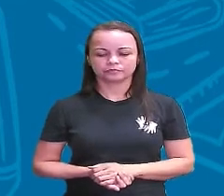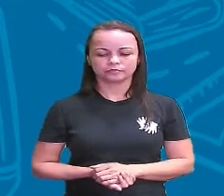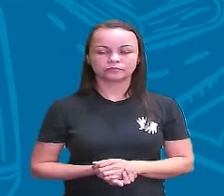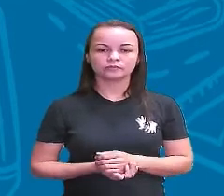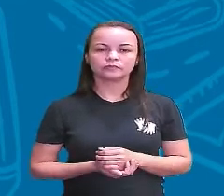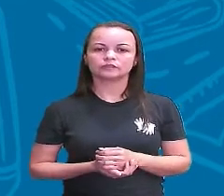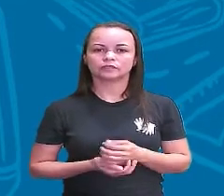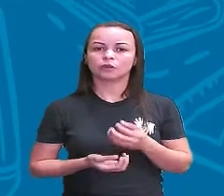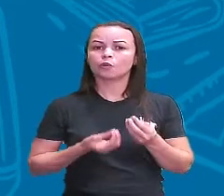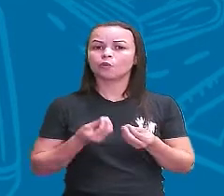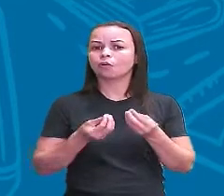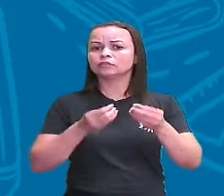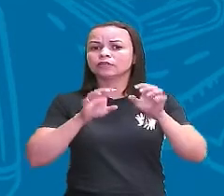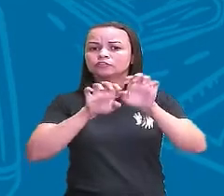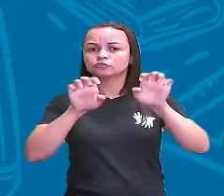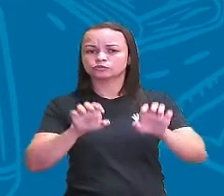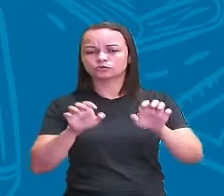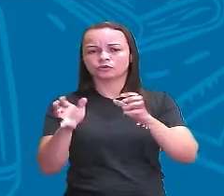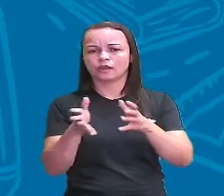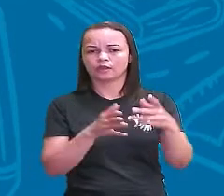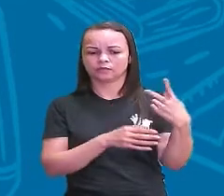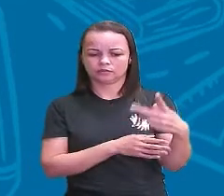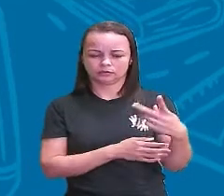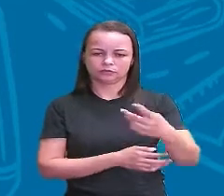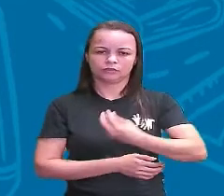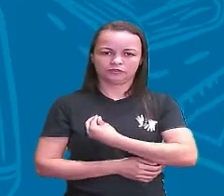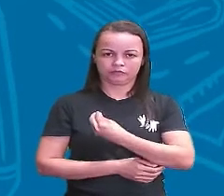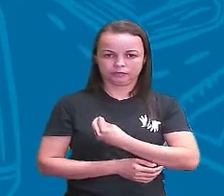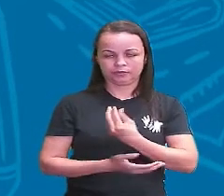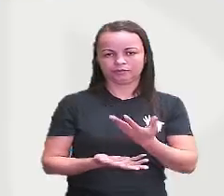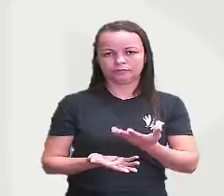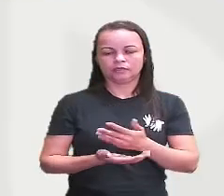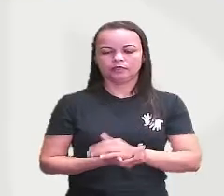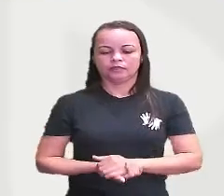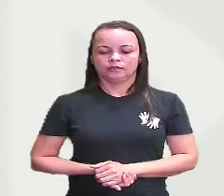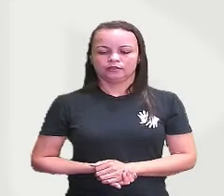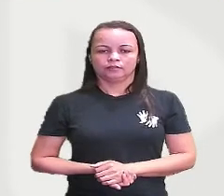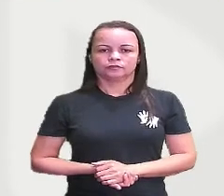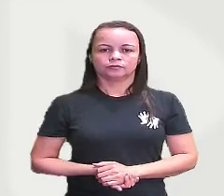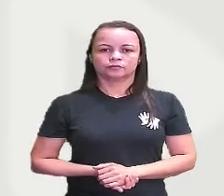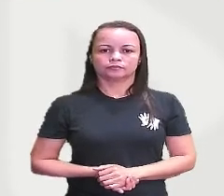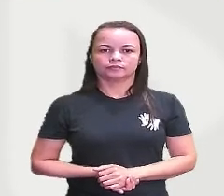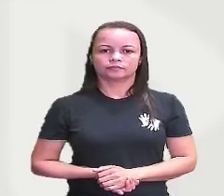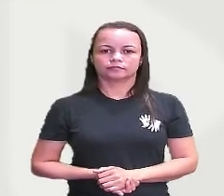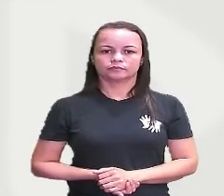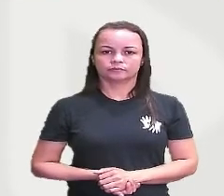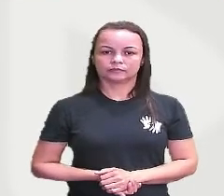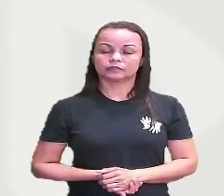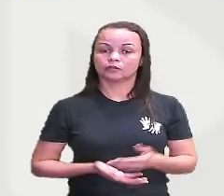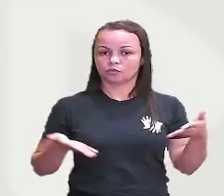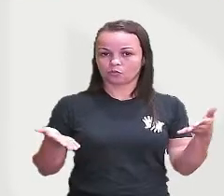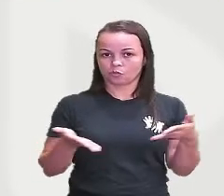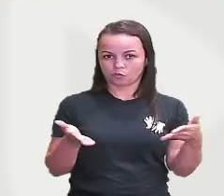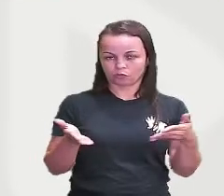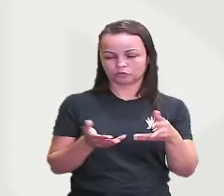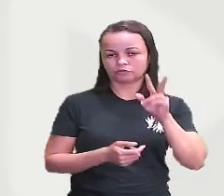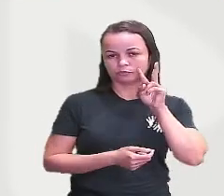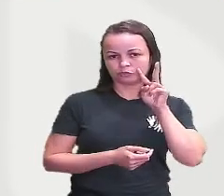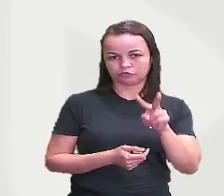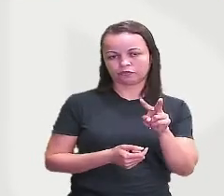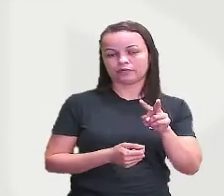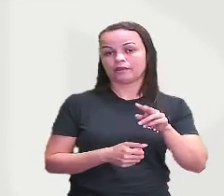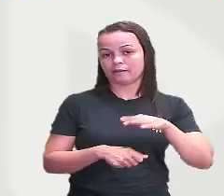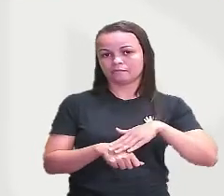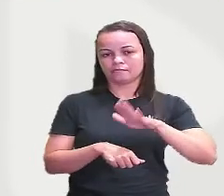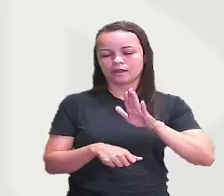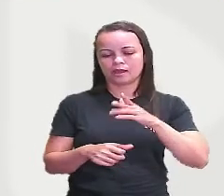estruturada a sua vivência então, pessoal, hoje a gente vai ver um pouco